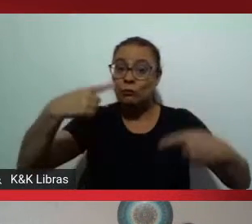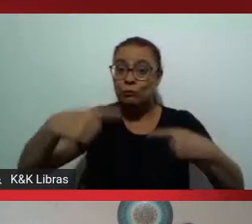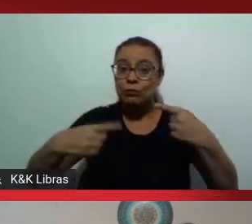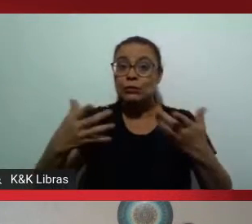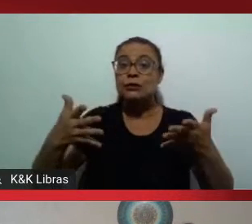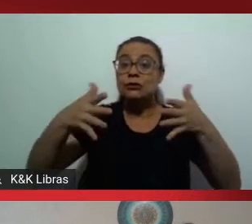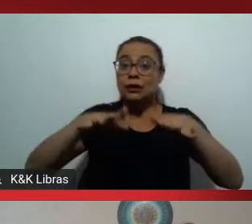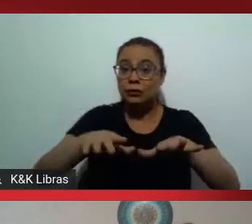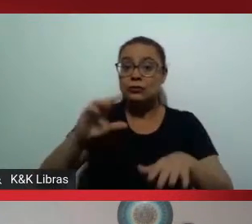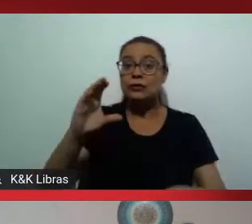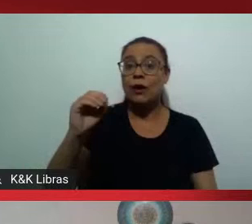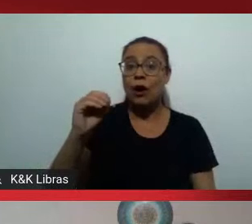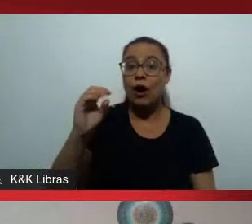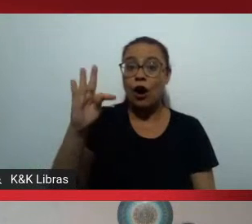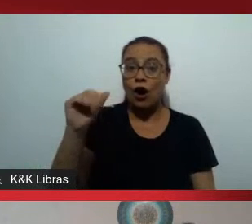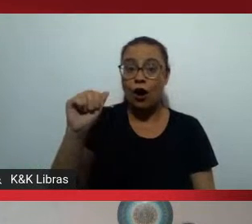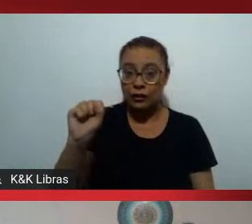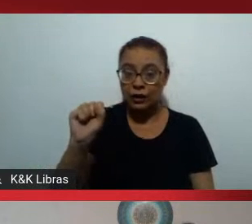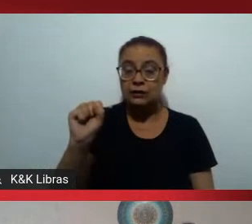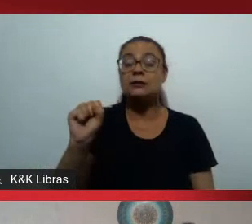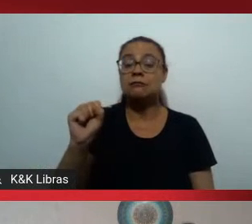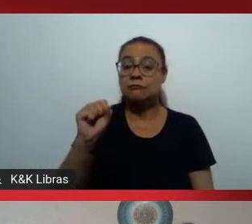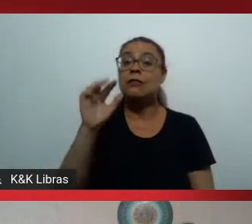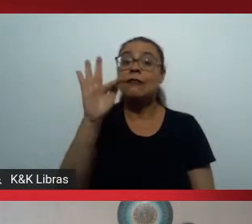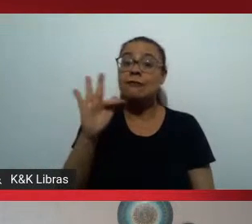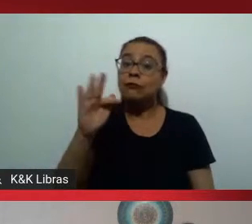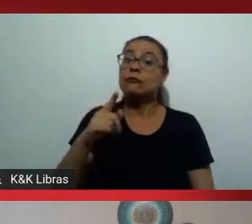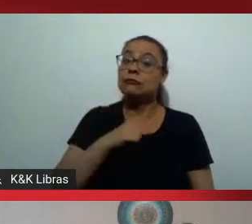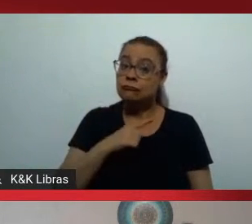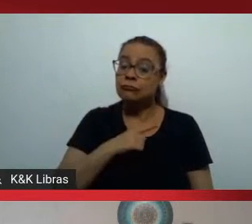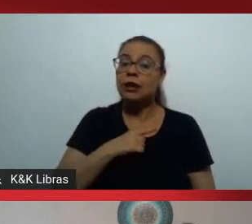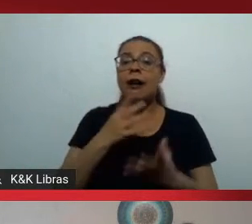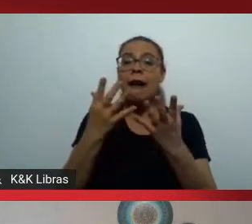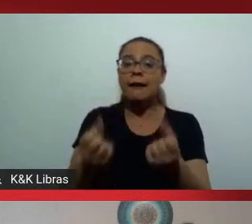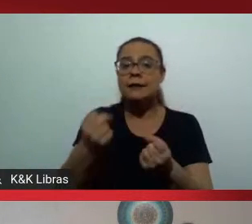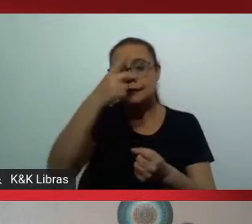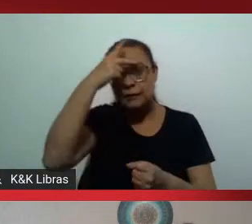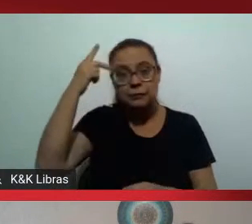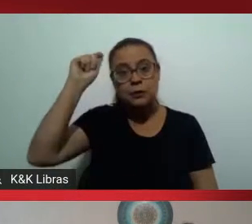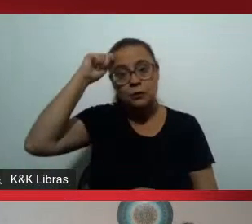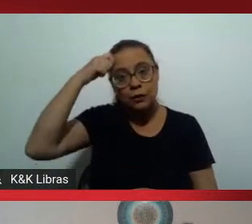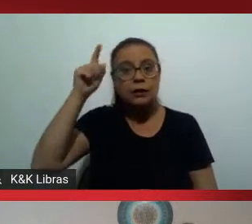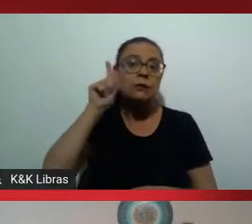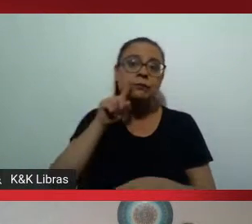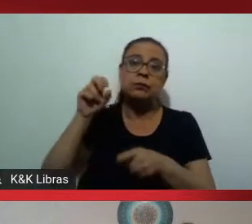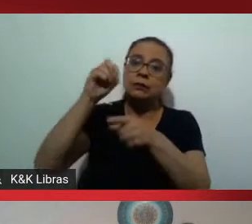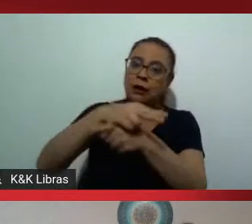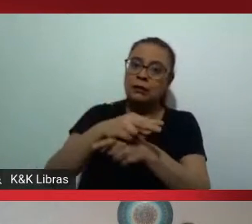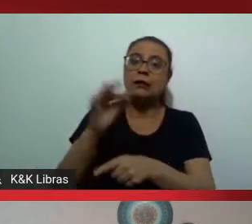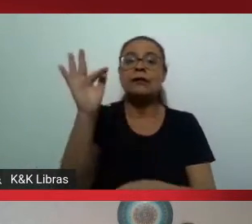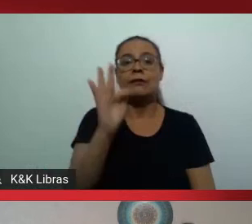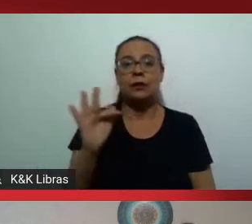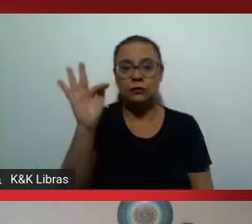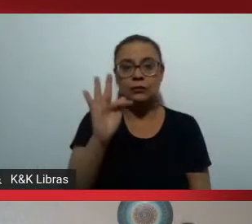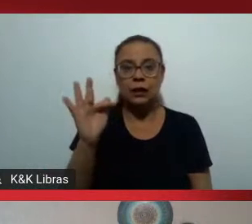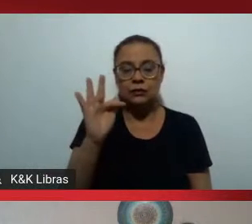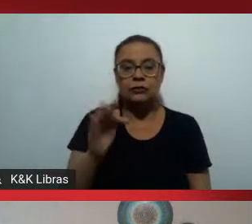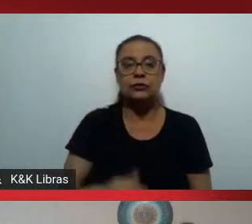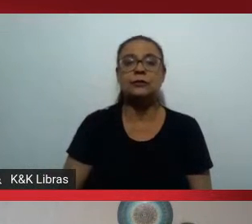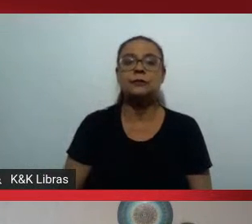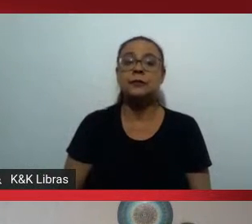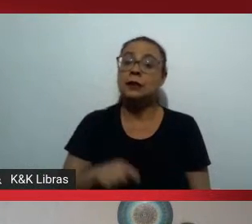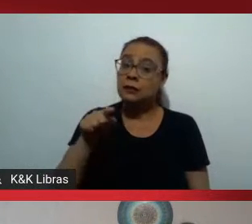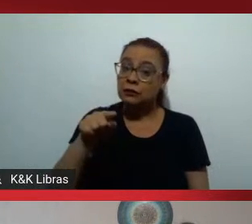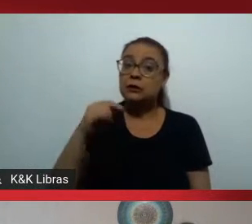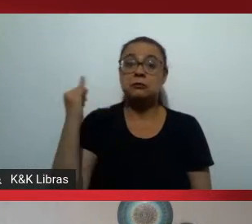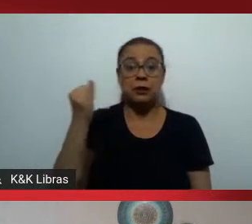são as que acabam absorvendo mais essa população de negros e partos desse processo. Então, é um destaque que vale a pena ser